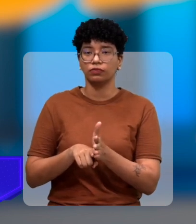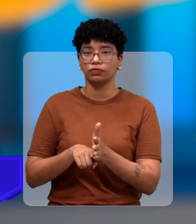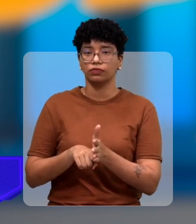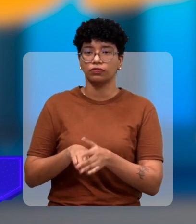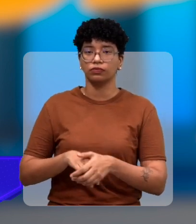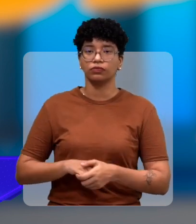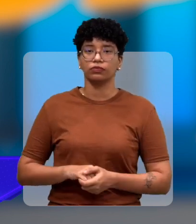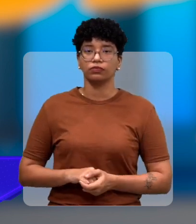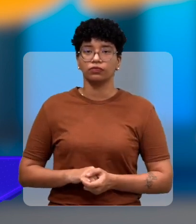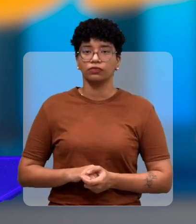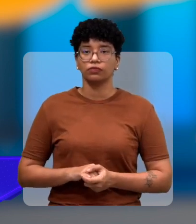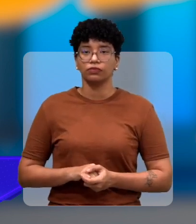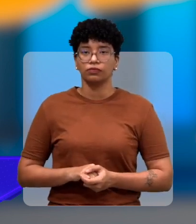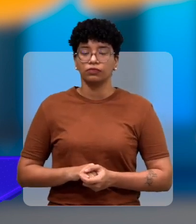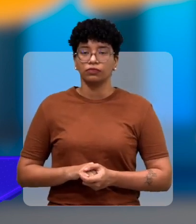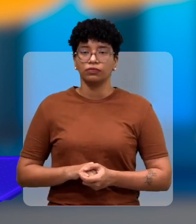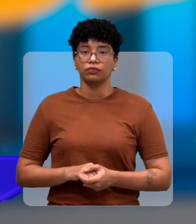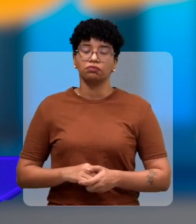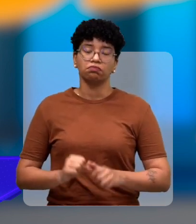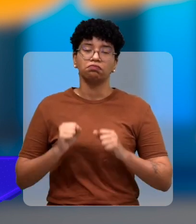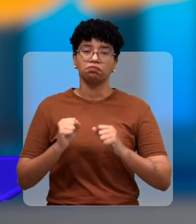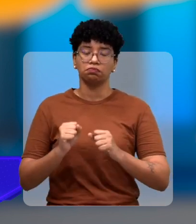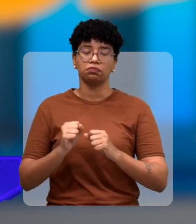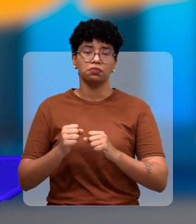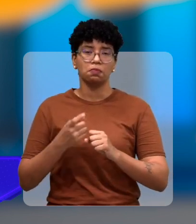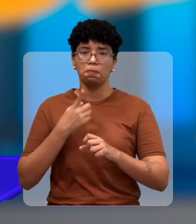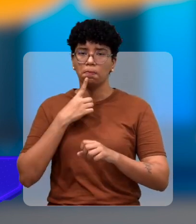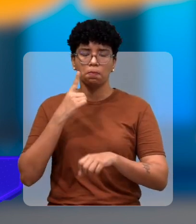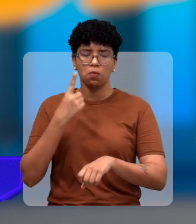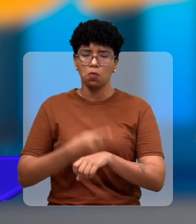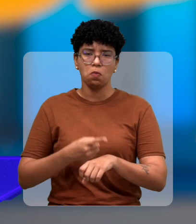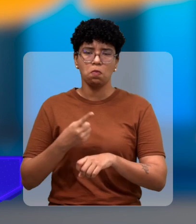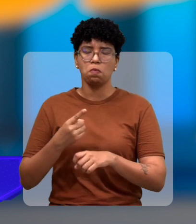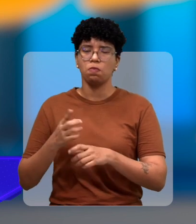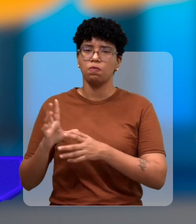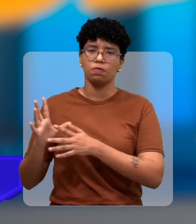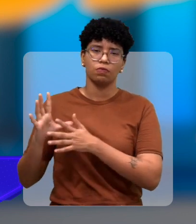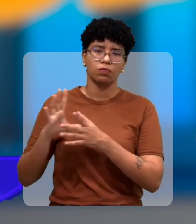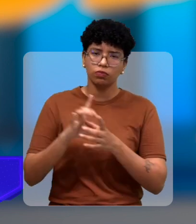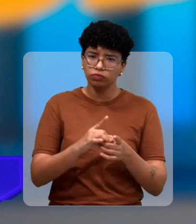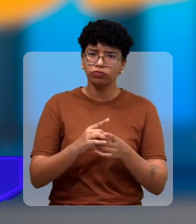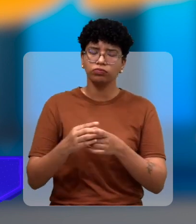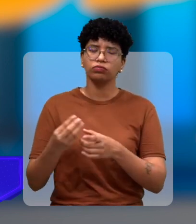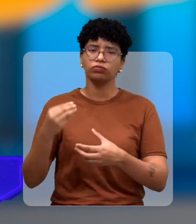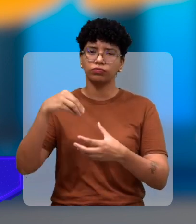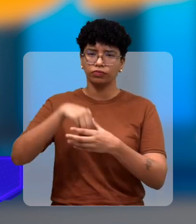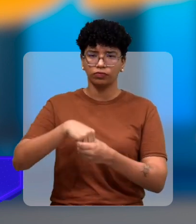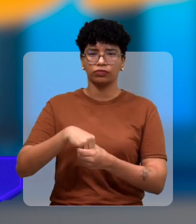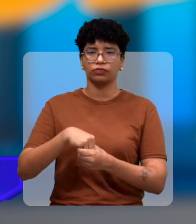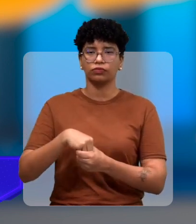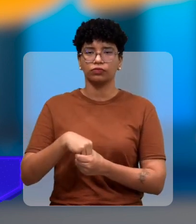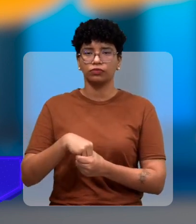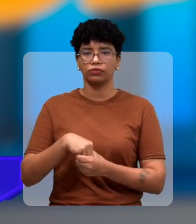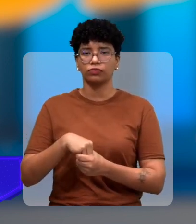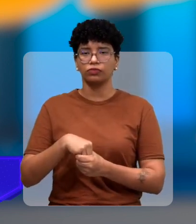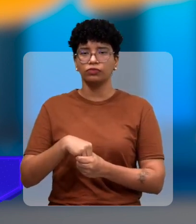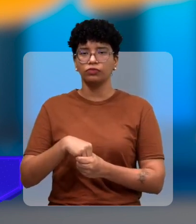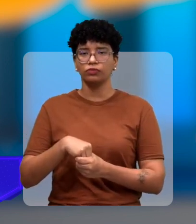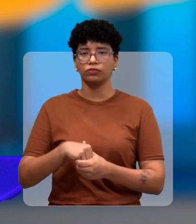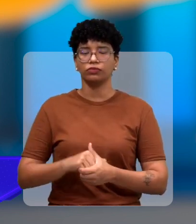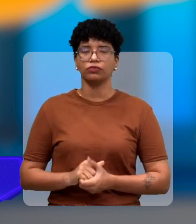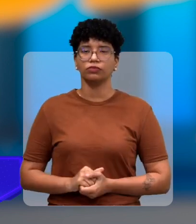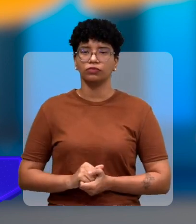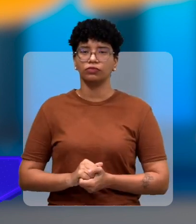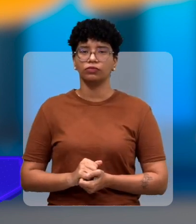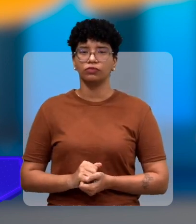depois desse exame o médico dá o laudo e a gente vai estar associando ele entendeu e vai estar colocando